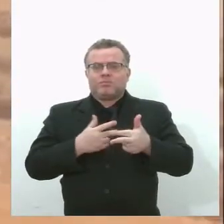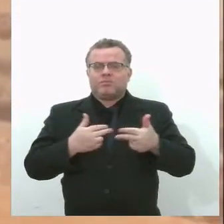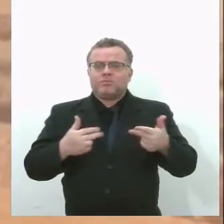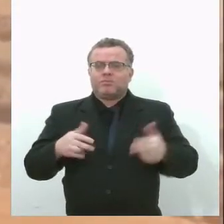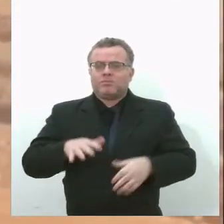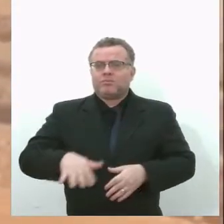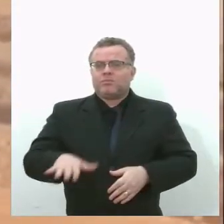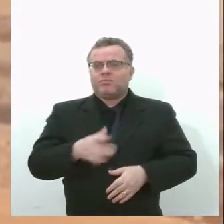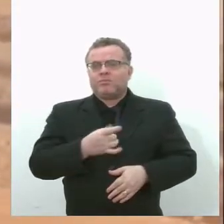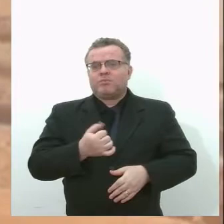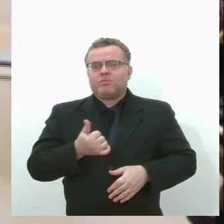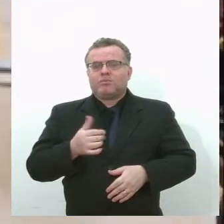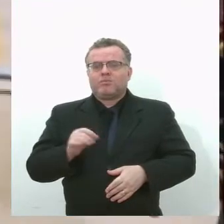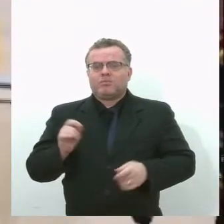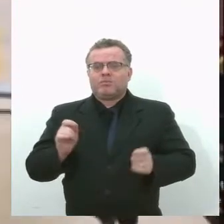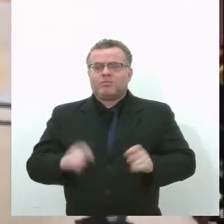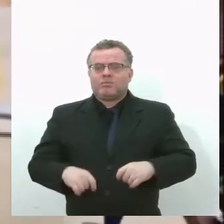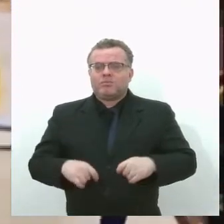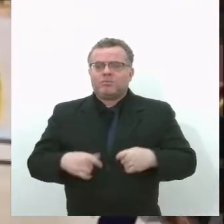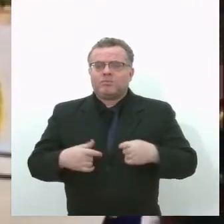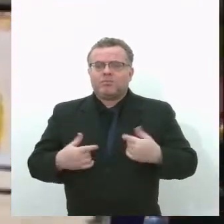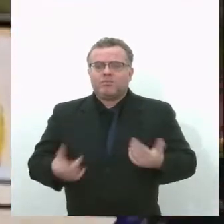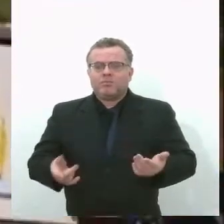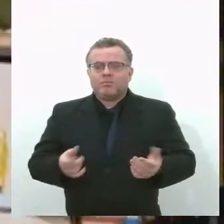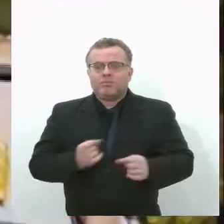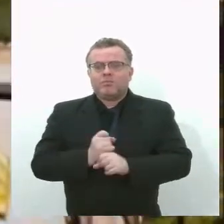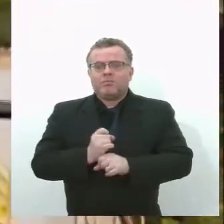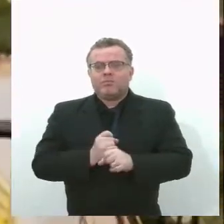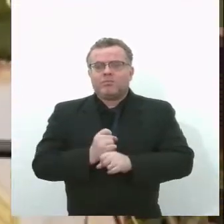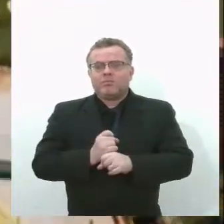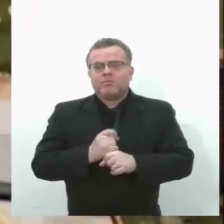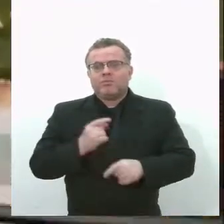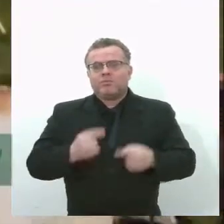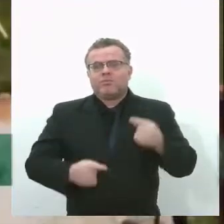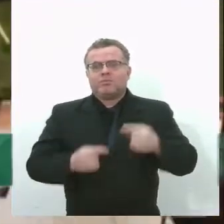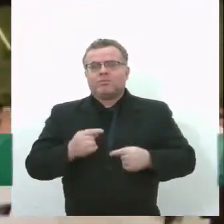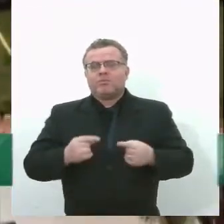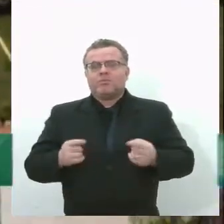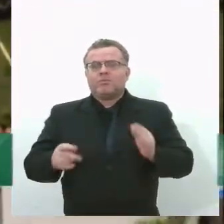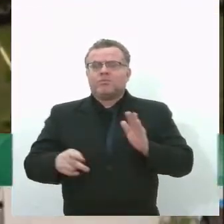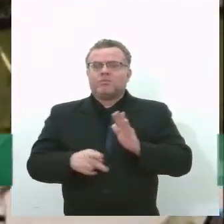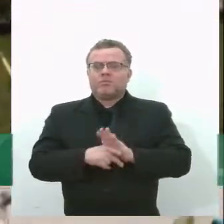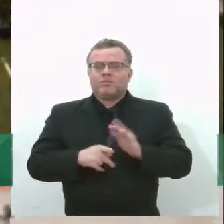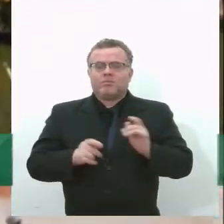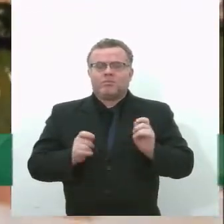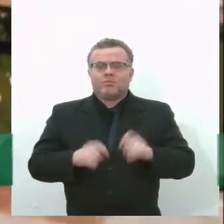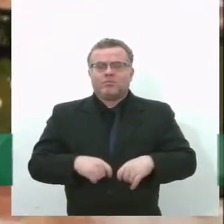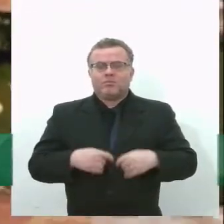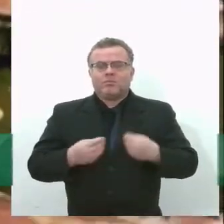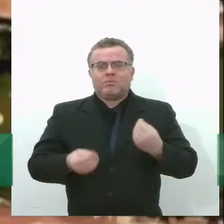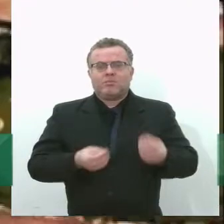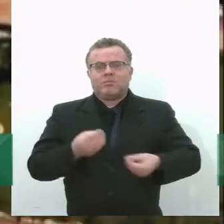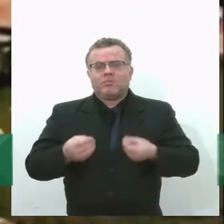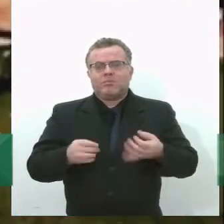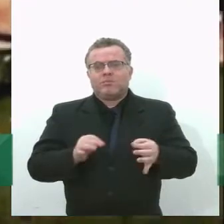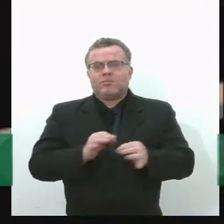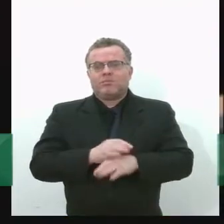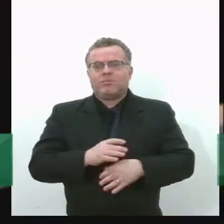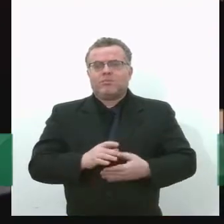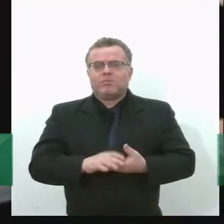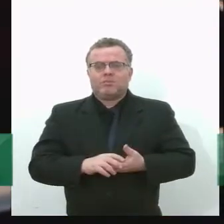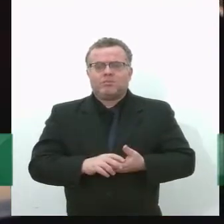pelo presidente Lula. Após anos de debates, a medida foi elaborada para permitir o enfrentamento dos principais problemas ambientais,